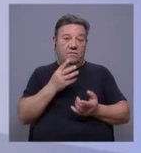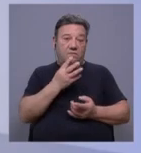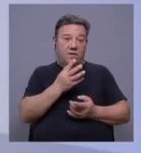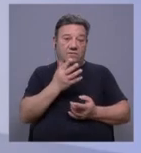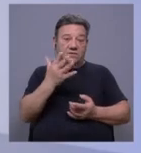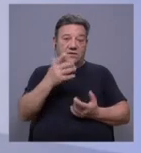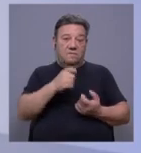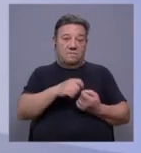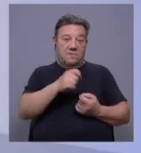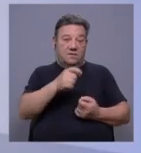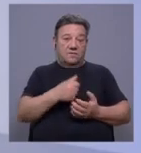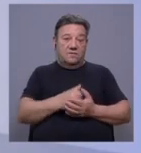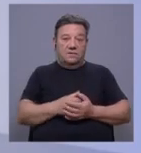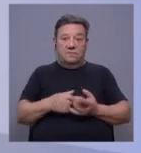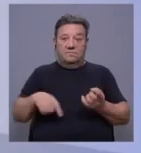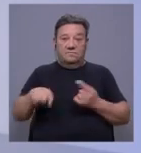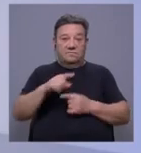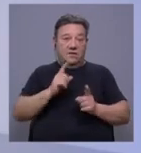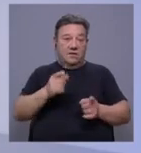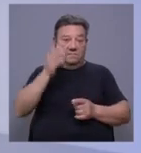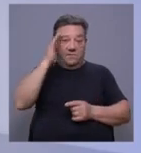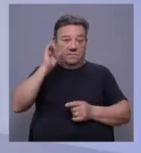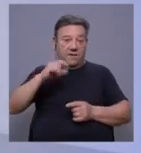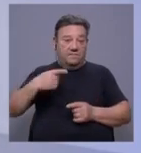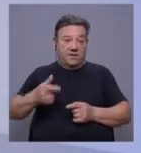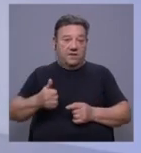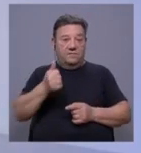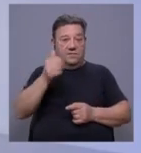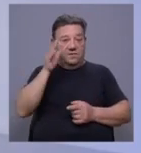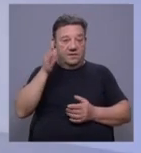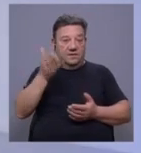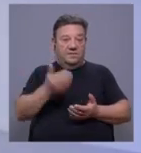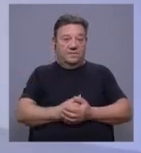4 a 5 metros. São estas as previsões para amanhã. Tenham resto de boa tarde.